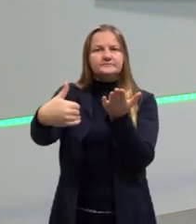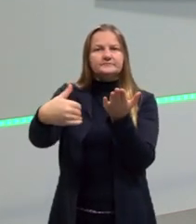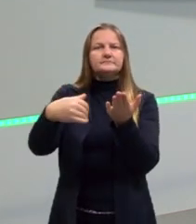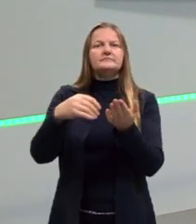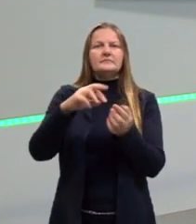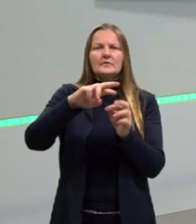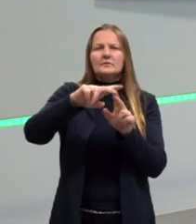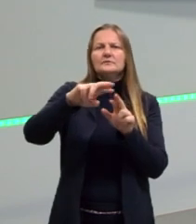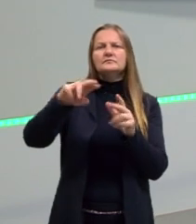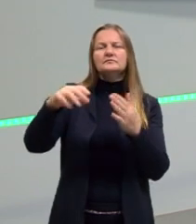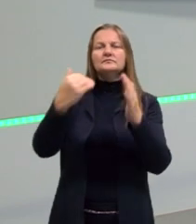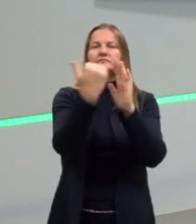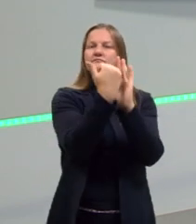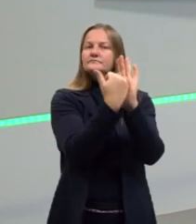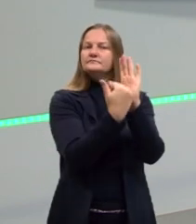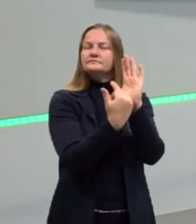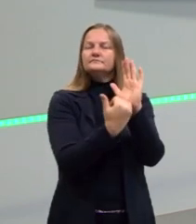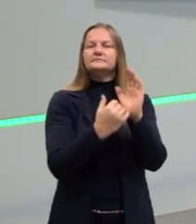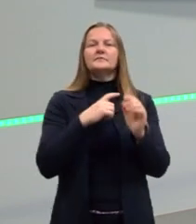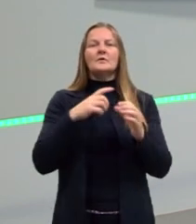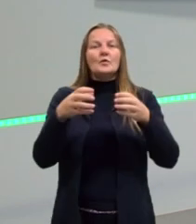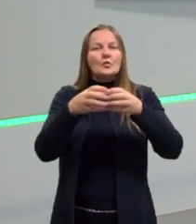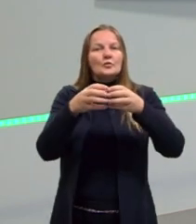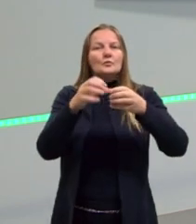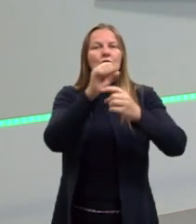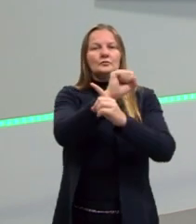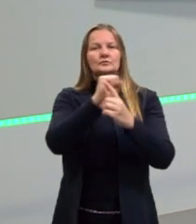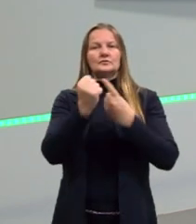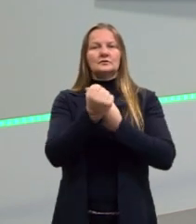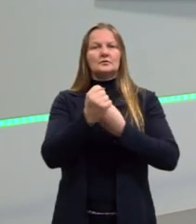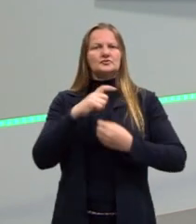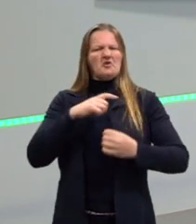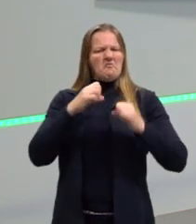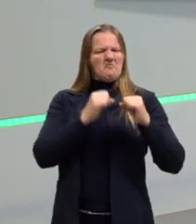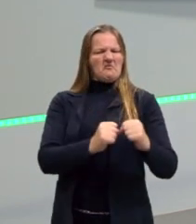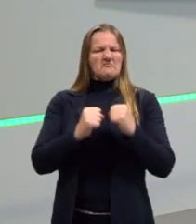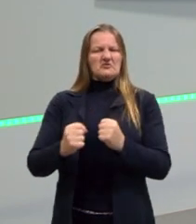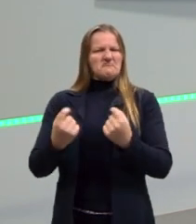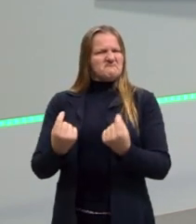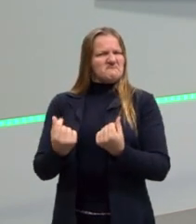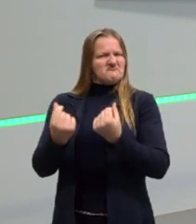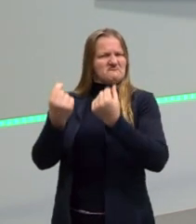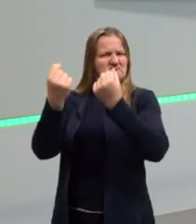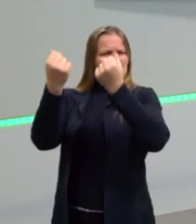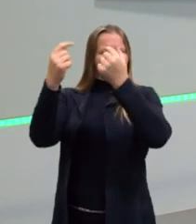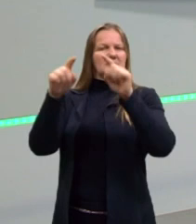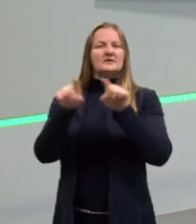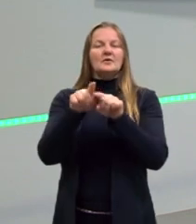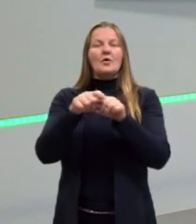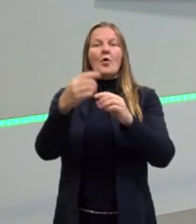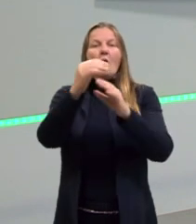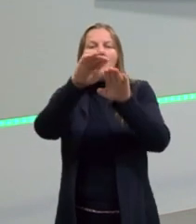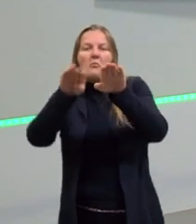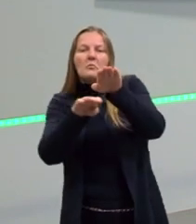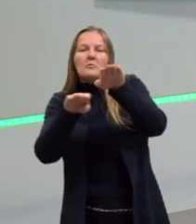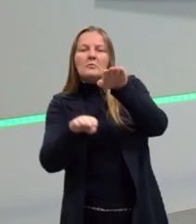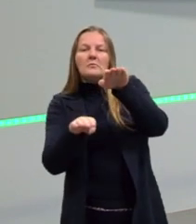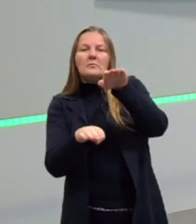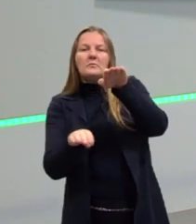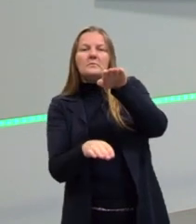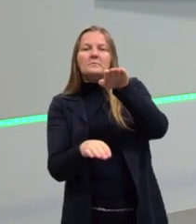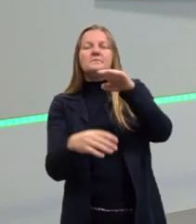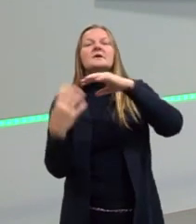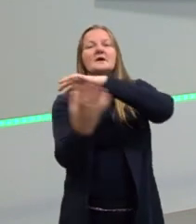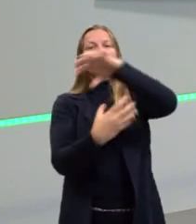estamentos. E um grupo social tinha muito poder. E os outros grupos sociais não tinham. A